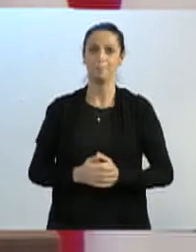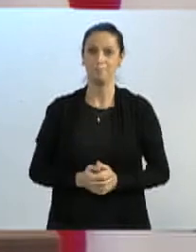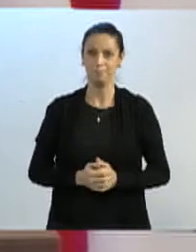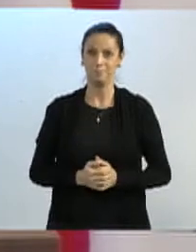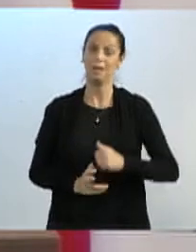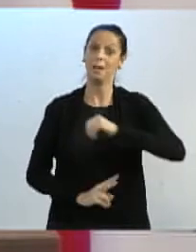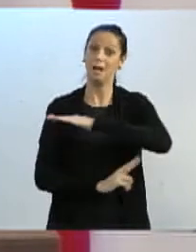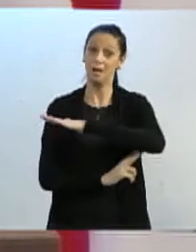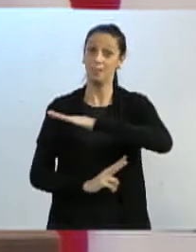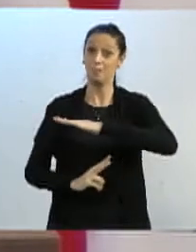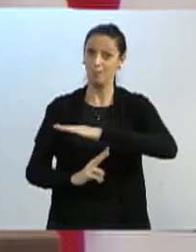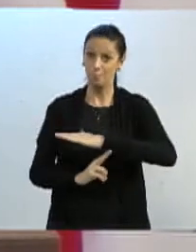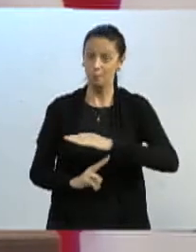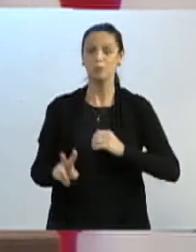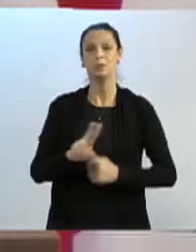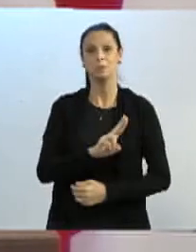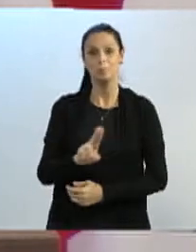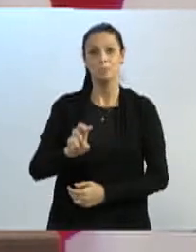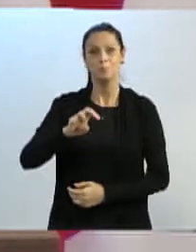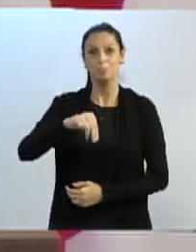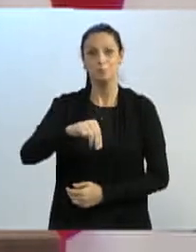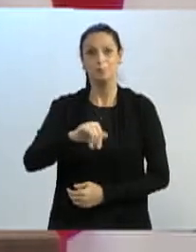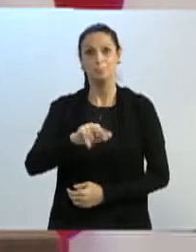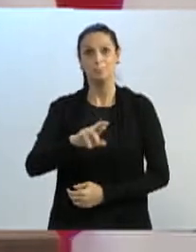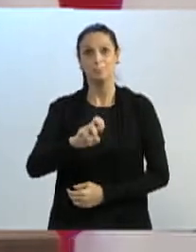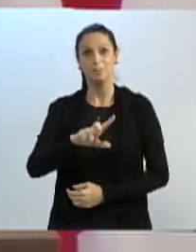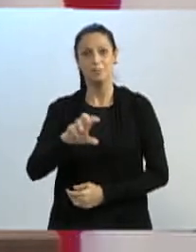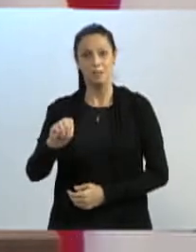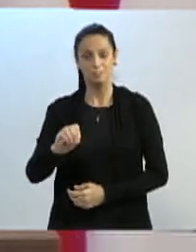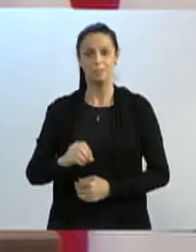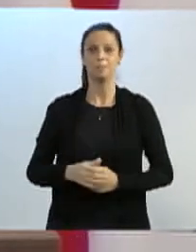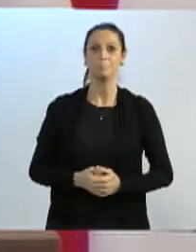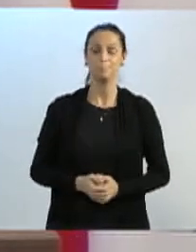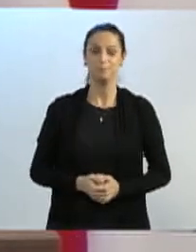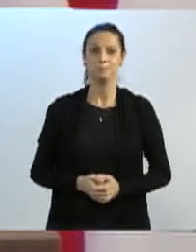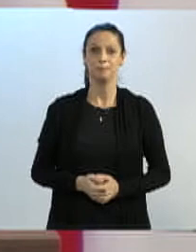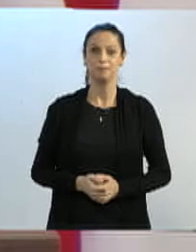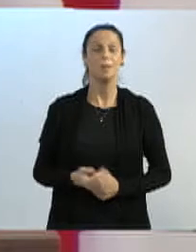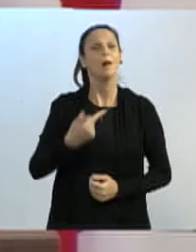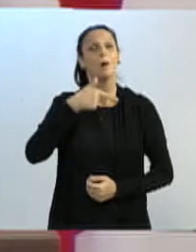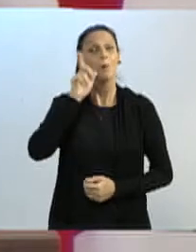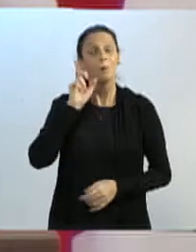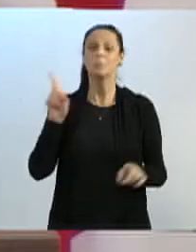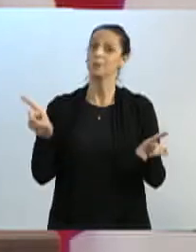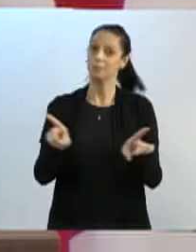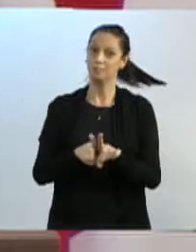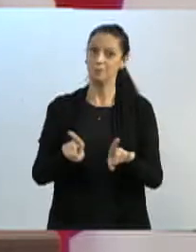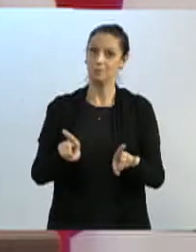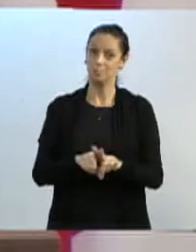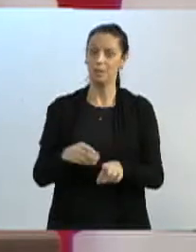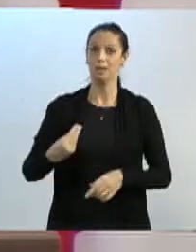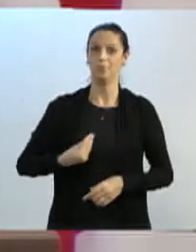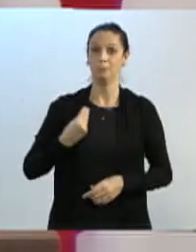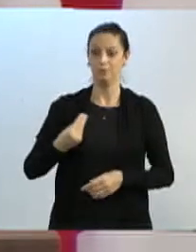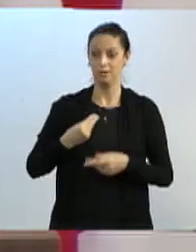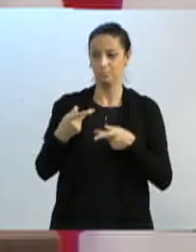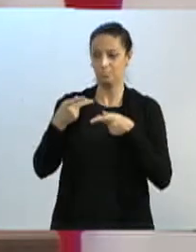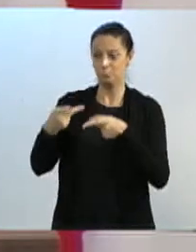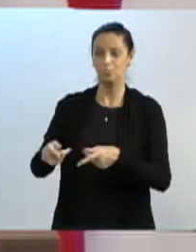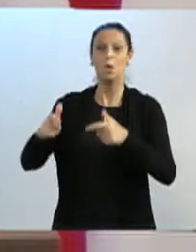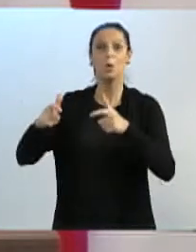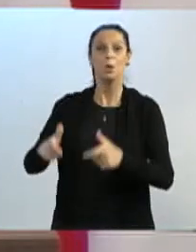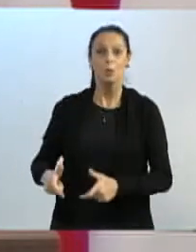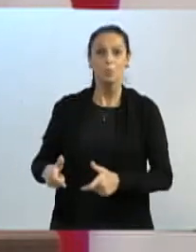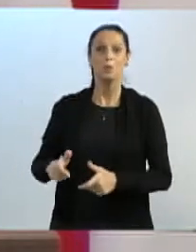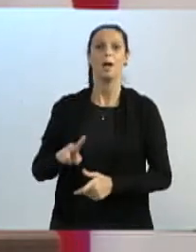Mirelo. Também, como eu disse ainda na sequência, ontem nós estivemos na Vila Vitória e